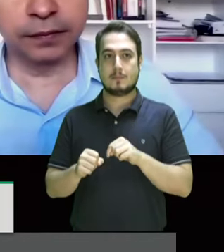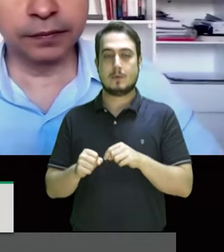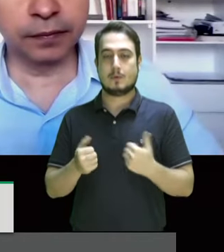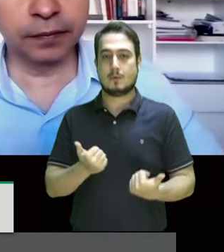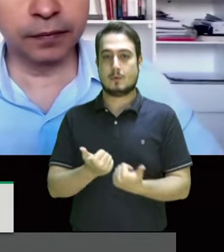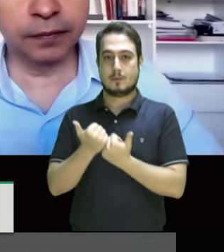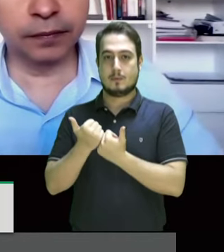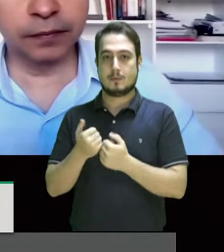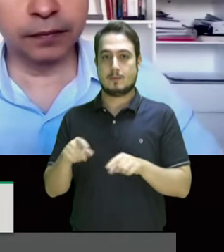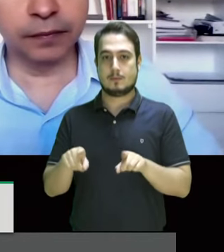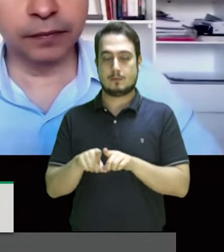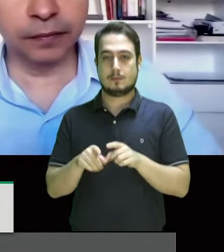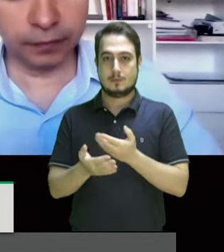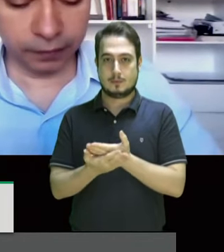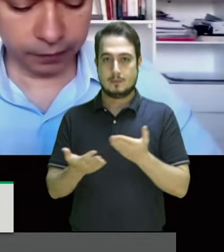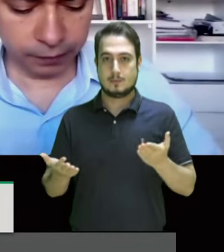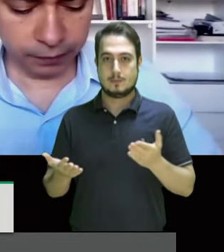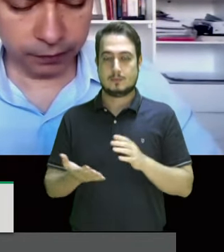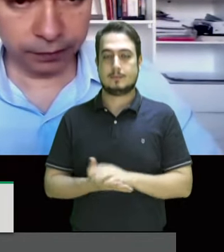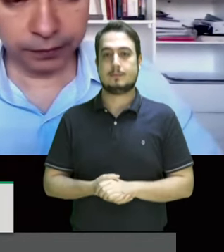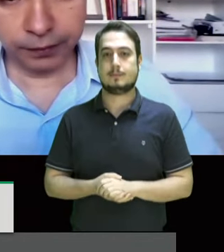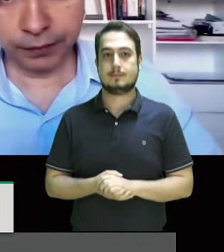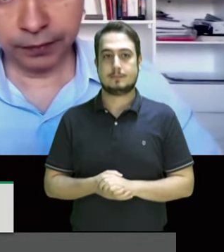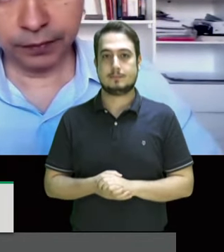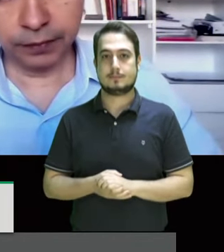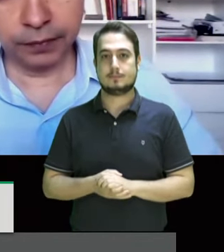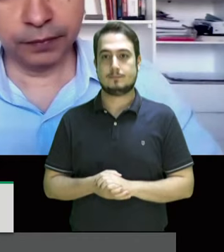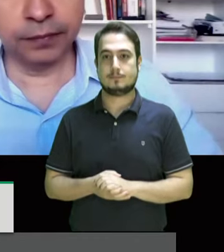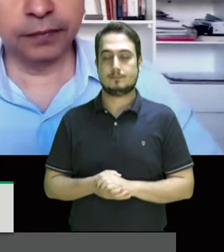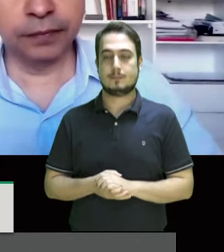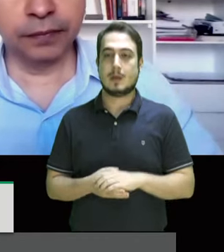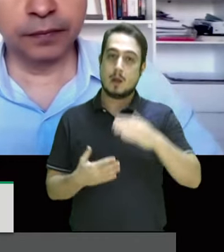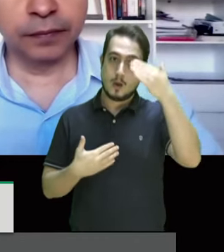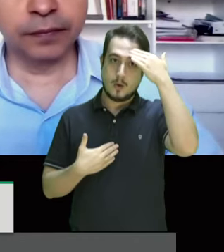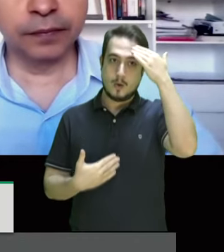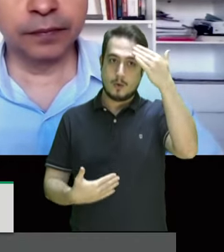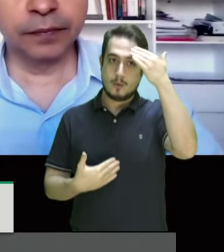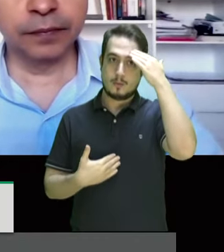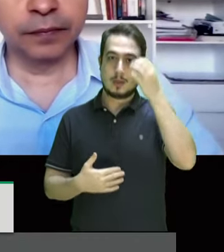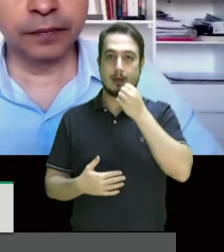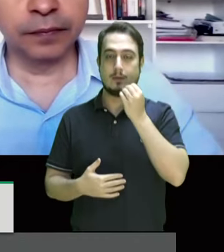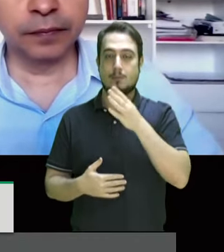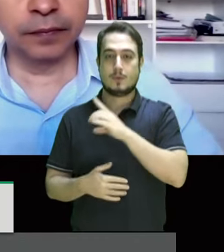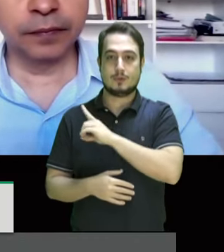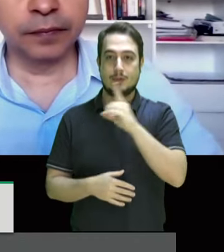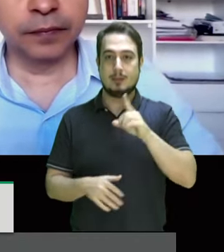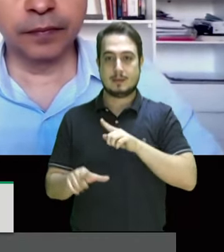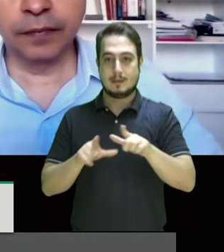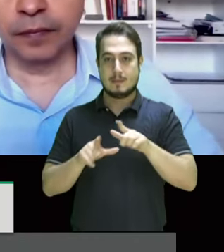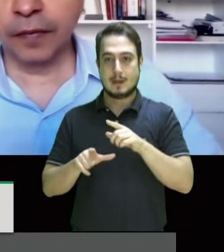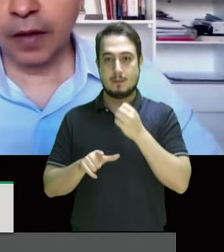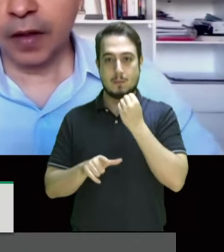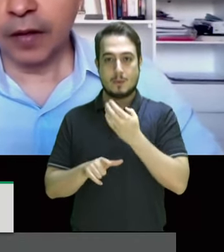apoio da Câmara dos Deputados, particularmente dessa Comissão de Direitos Humanos. Muito obrigado, um bom dia e bom trabalho a todos.